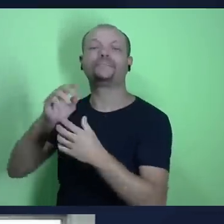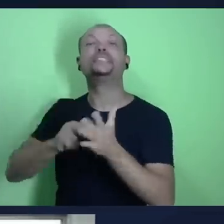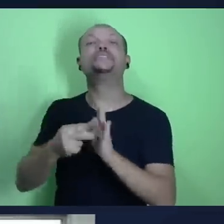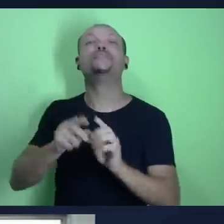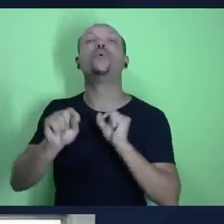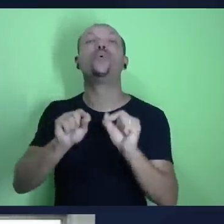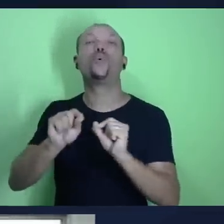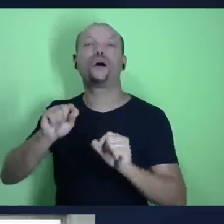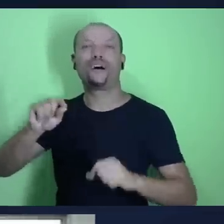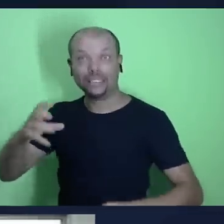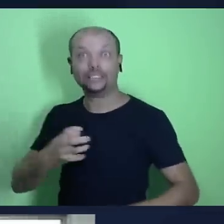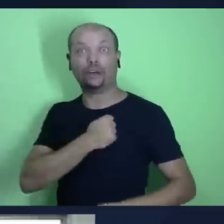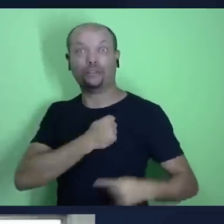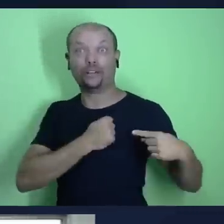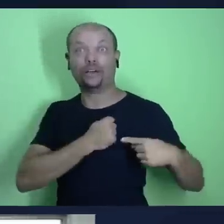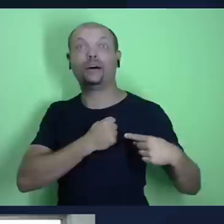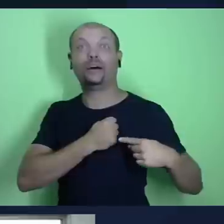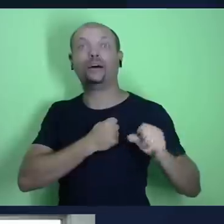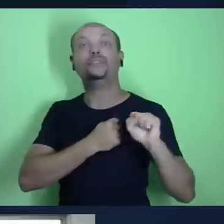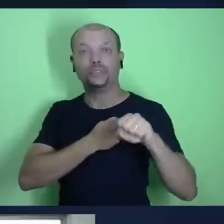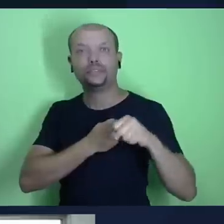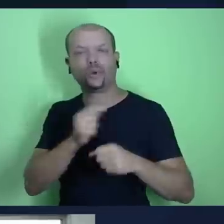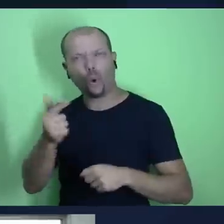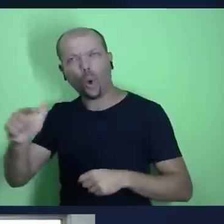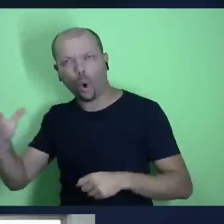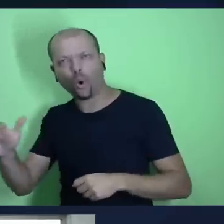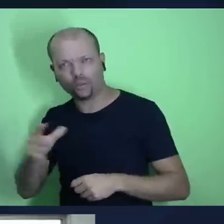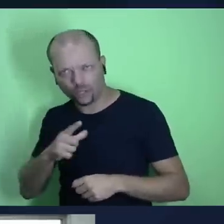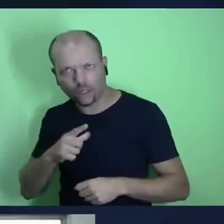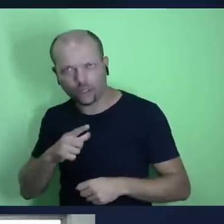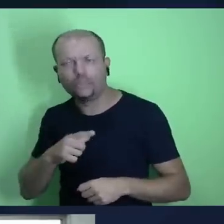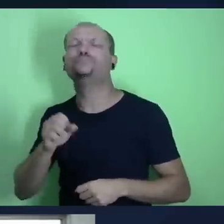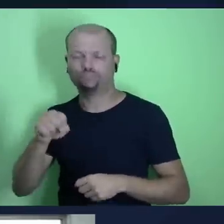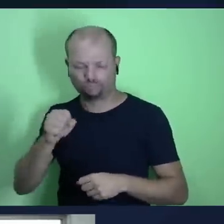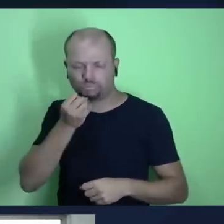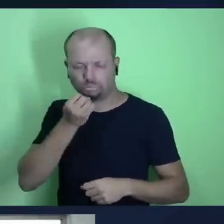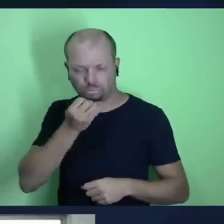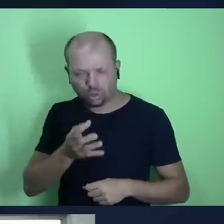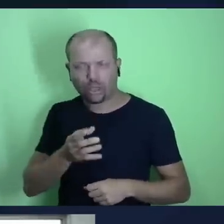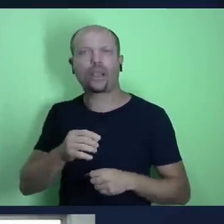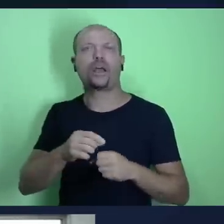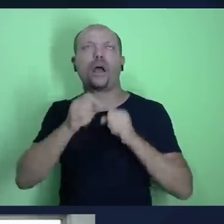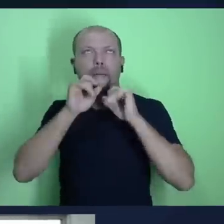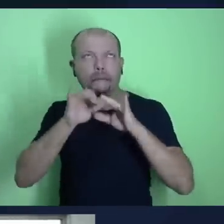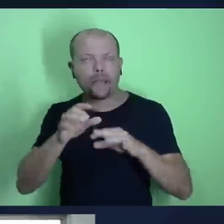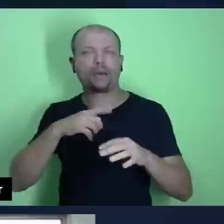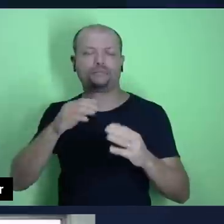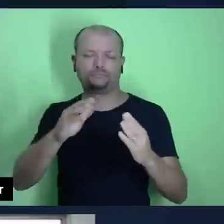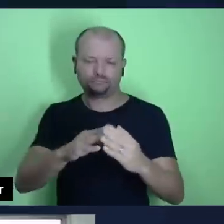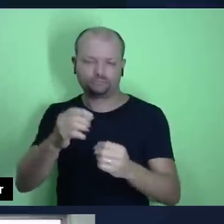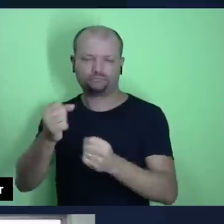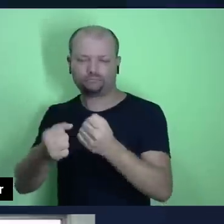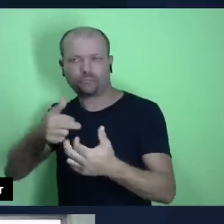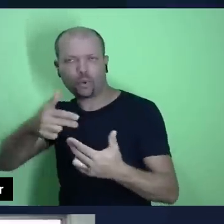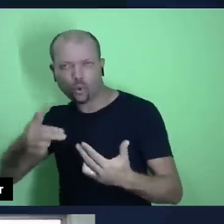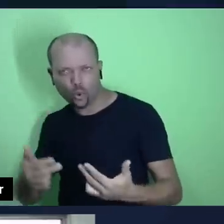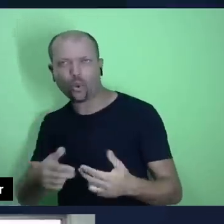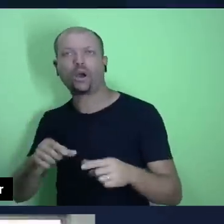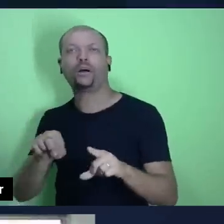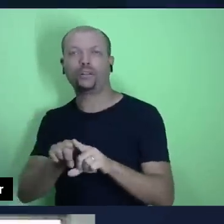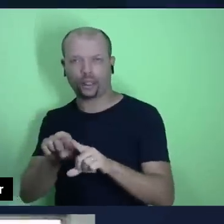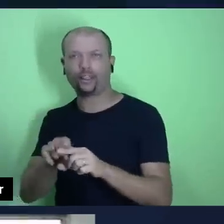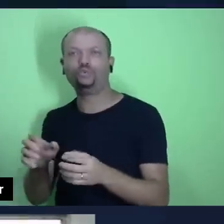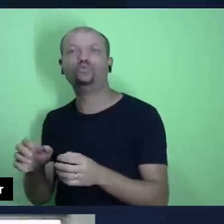E é lógico, as outras bênçãos que advêm dessas, bênçãos materiais, etc., elas estão no pacote.